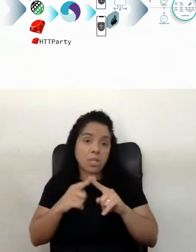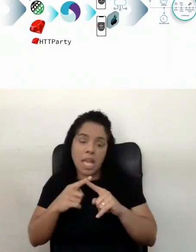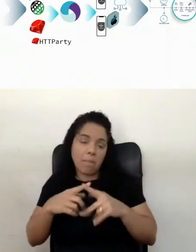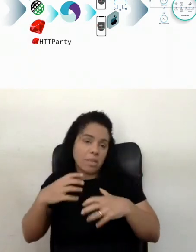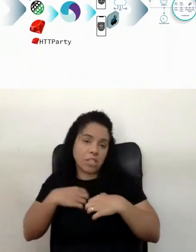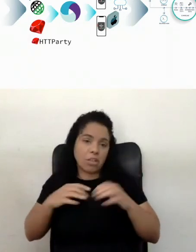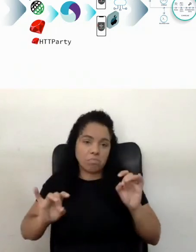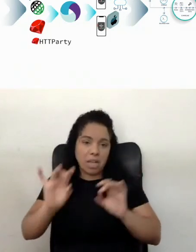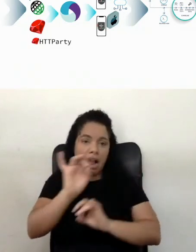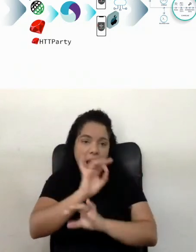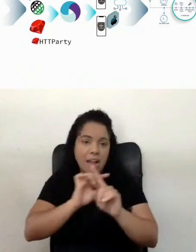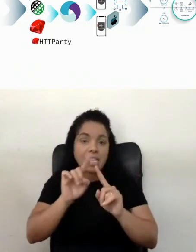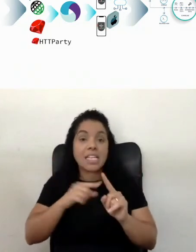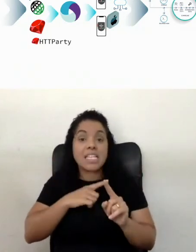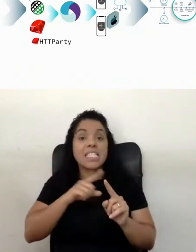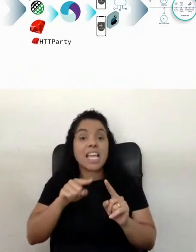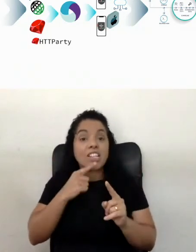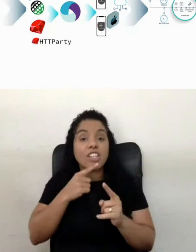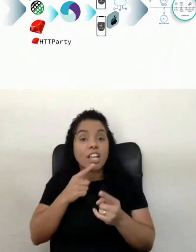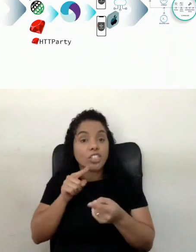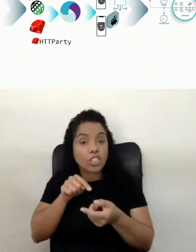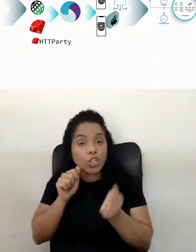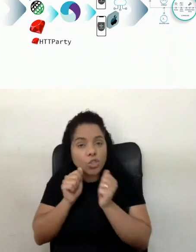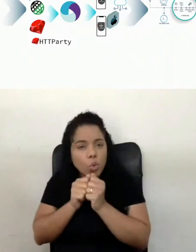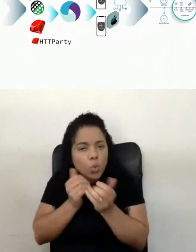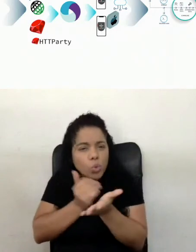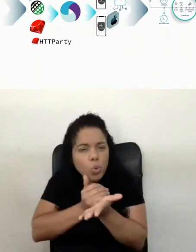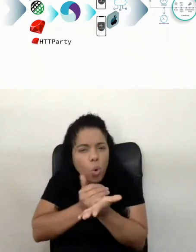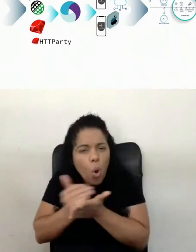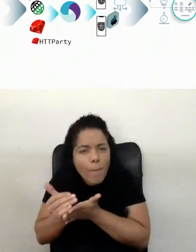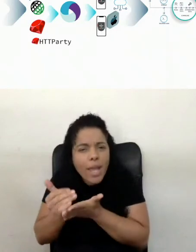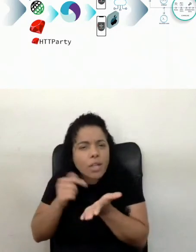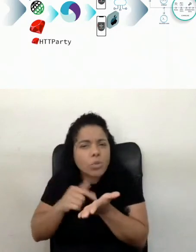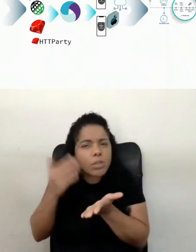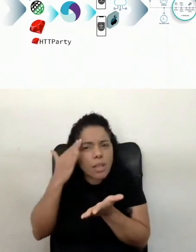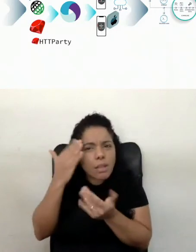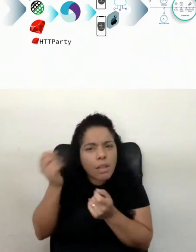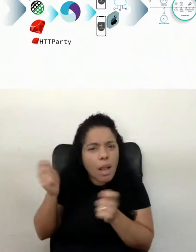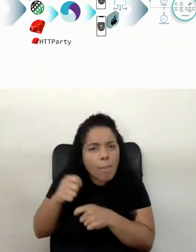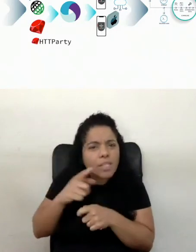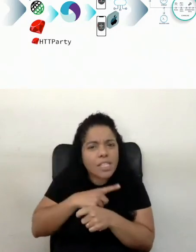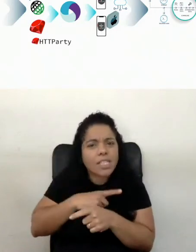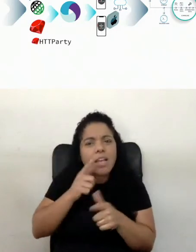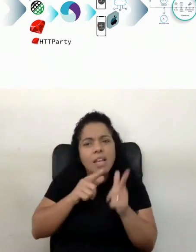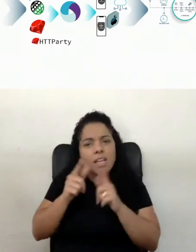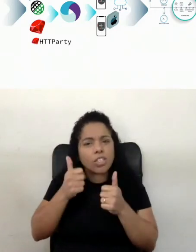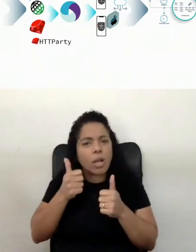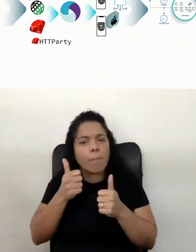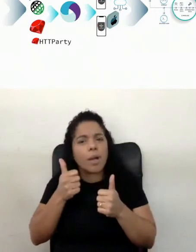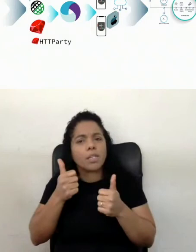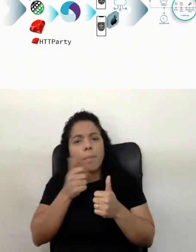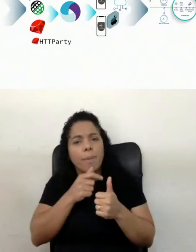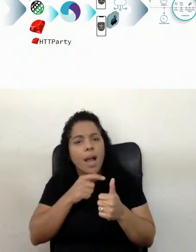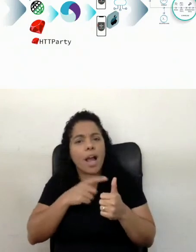eu acho que se a gente começa do começo, né, de tentar entender se eu tenho uma capacidade bacana para poder